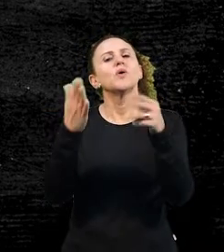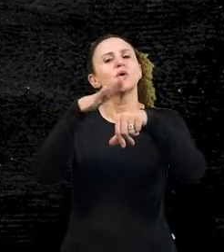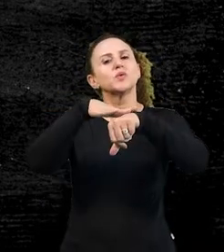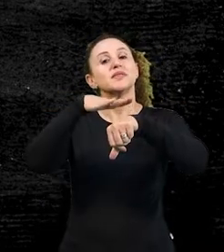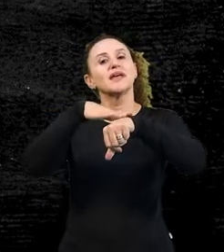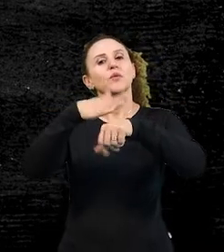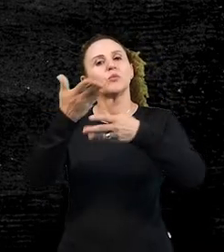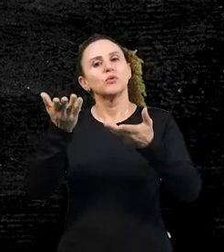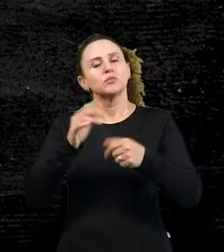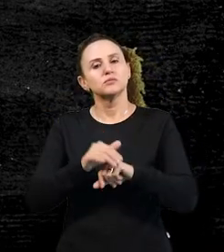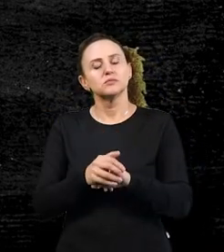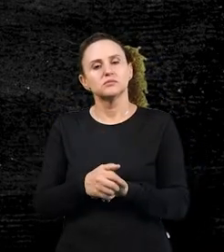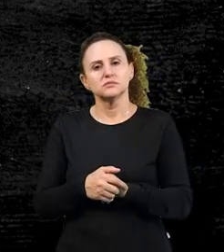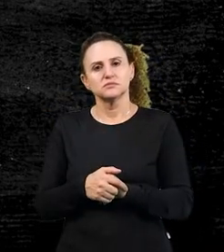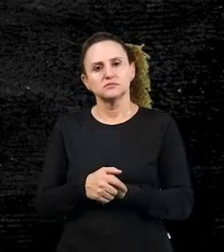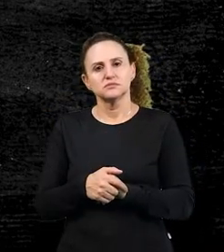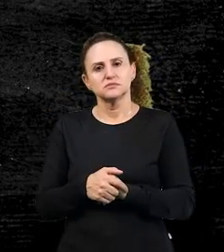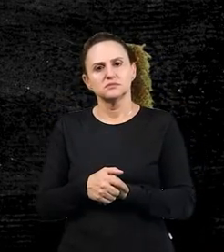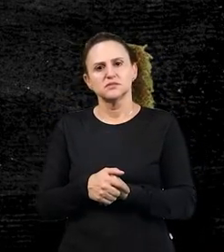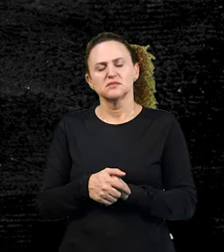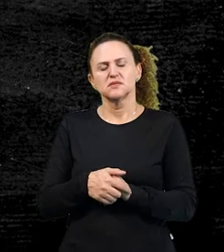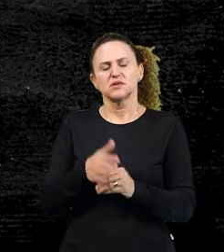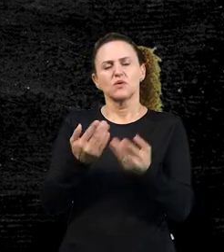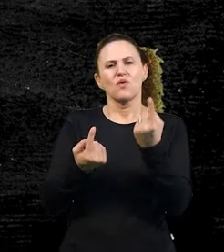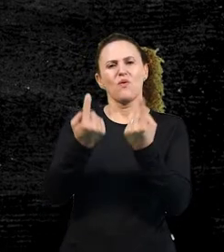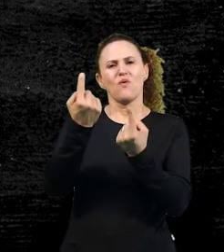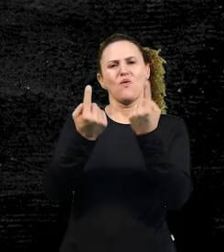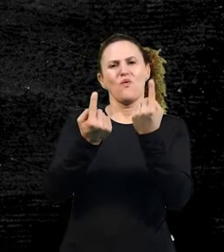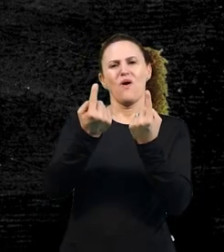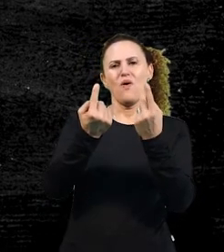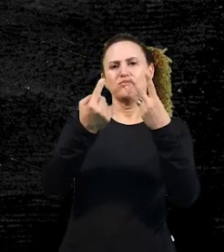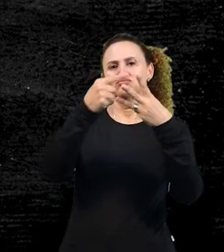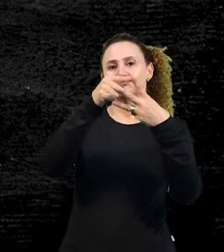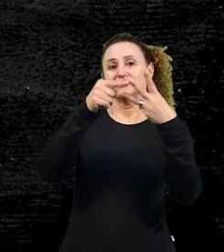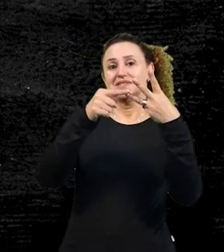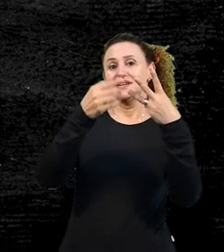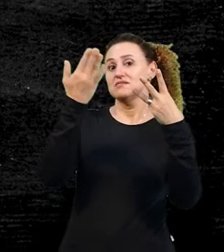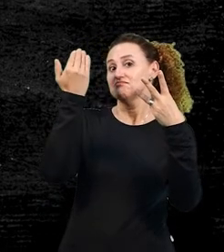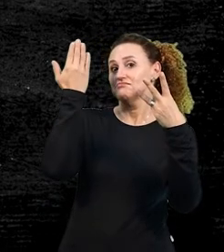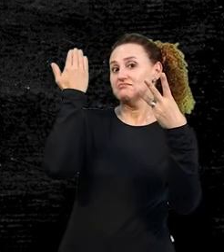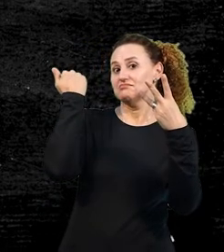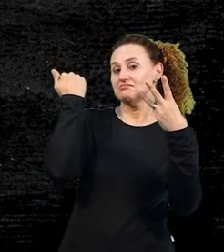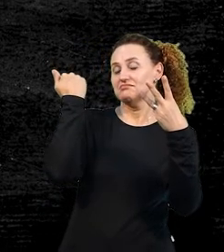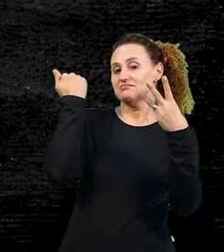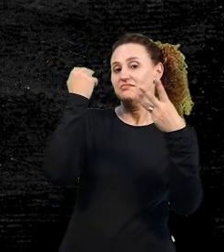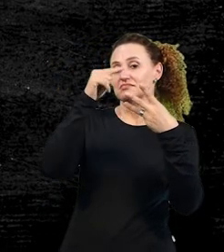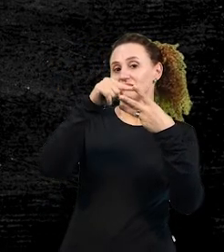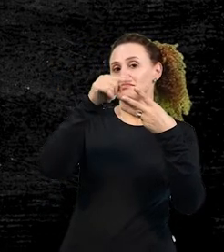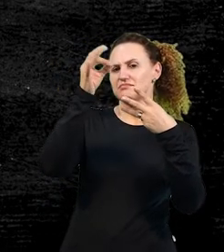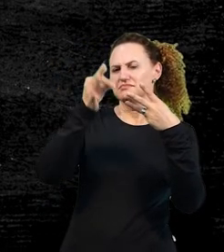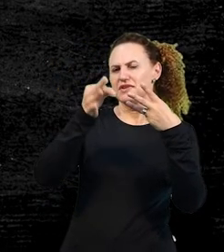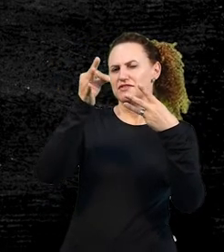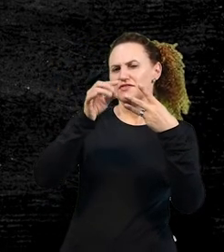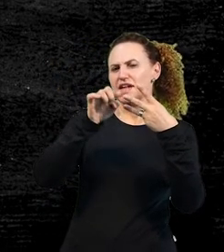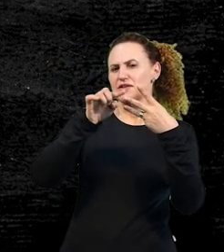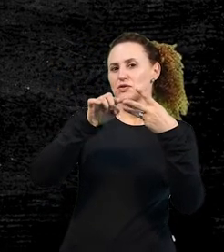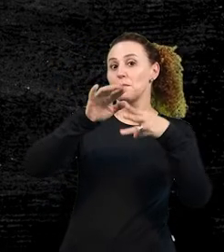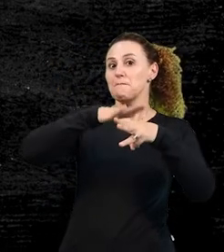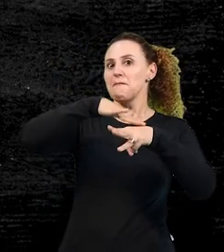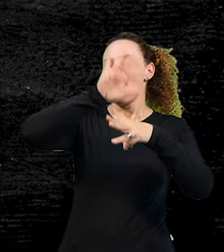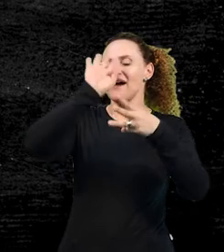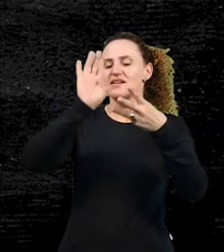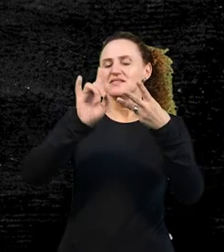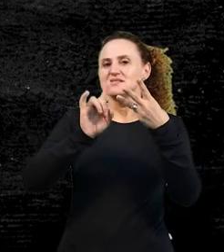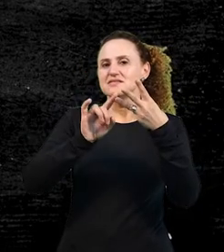presente ou no futuro? É no pretérito. Em qual pretérito? Tem três pretéritos. Nós temos o pretérito perfeito, imperfeito e mais que